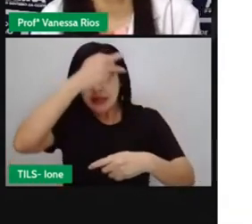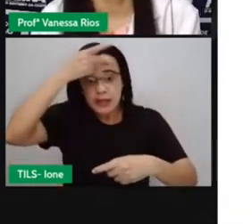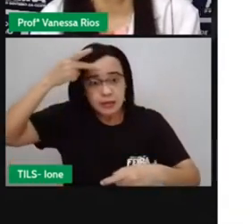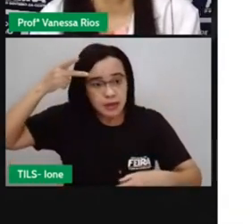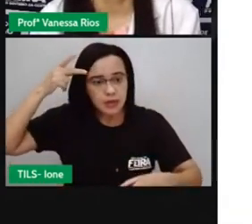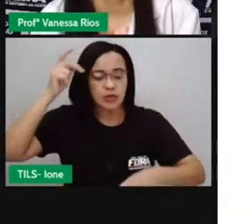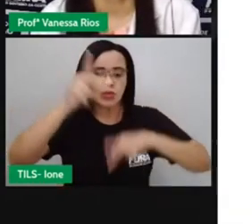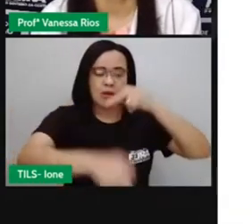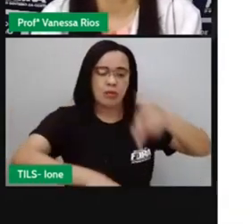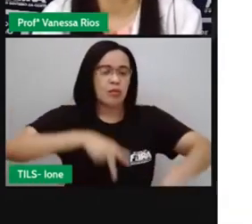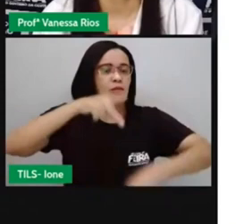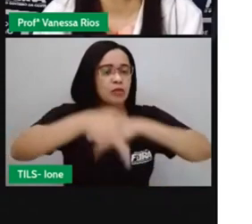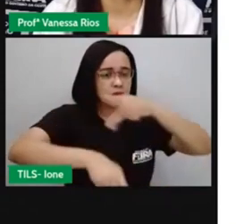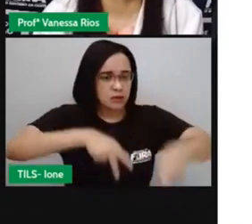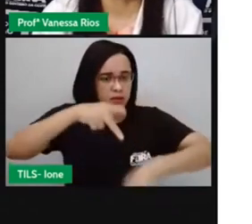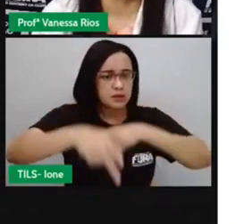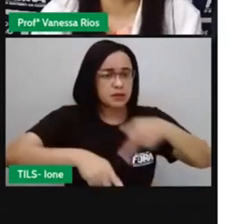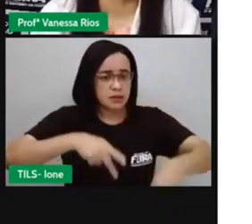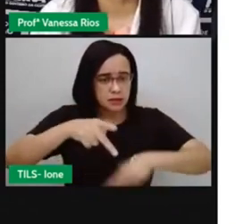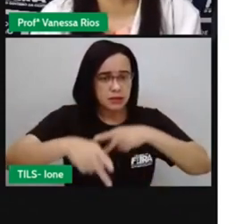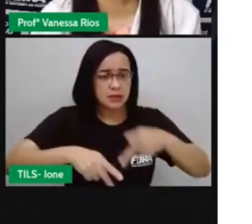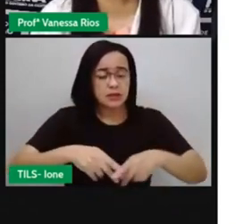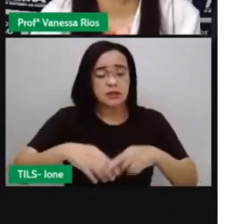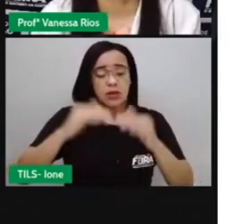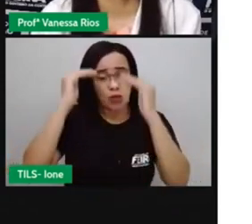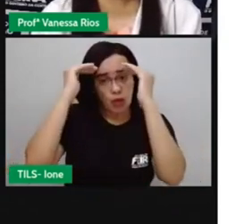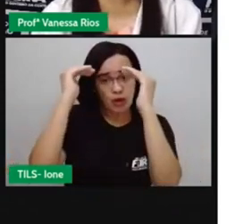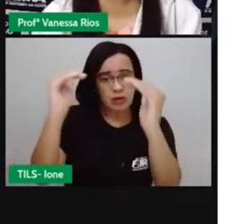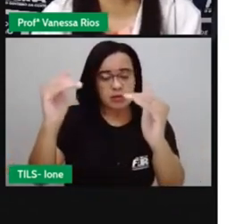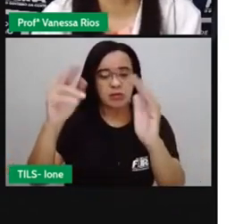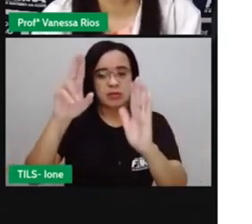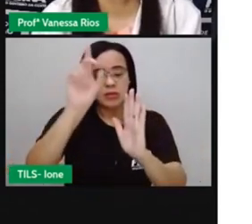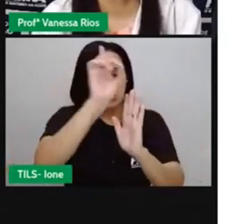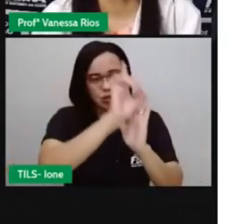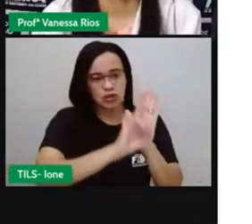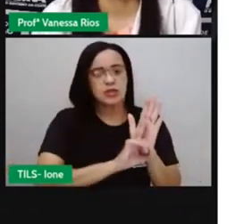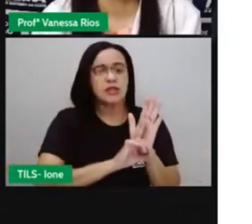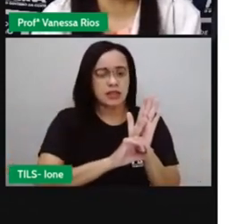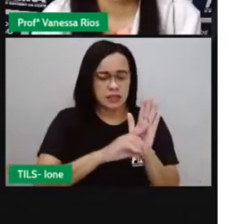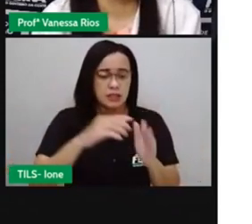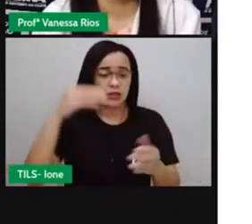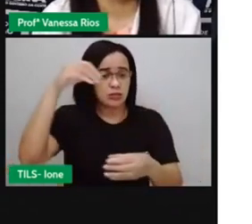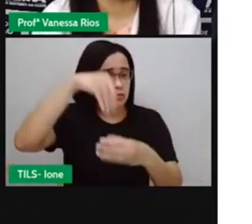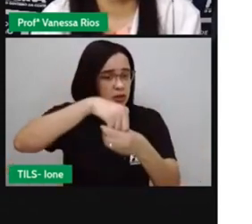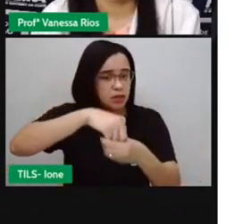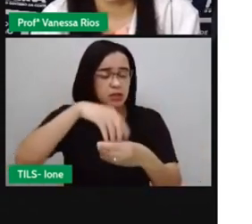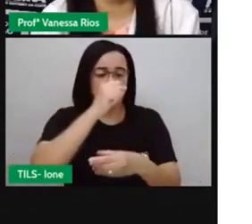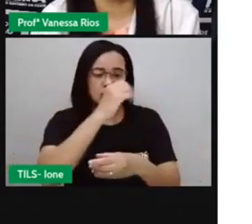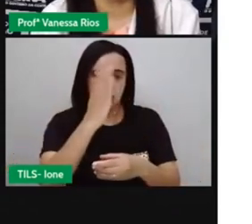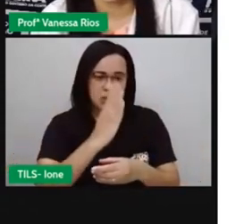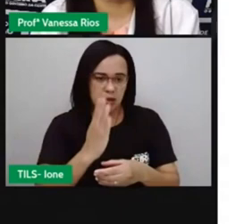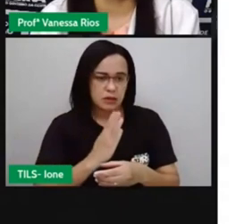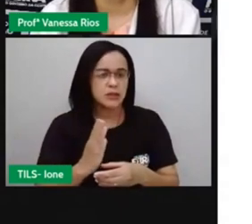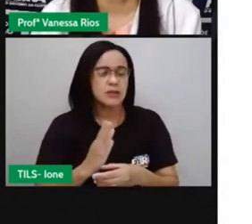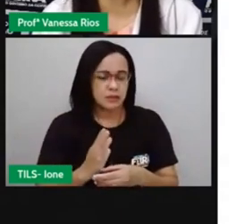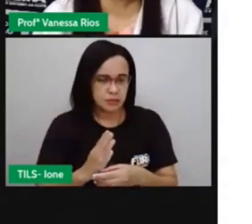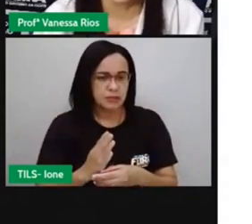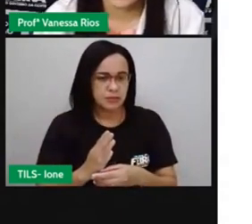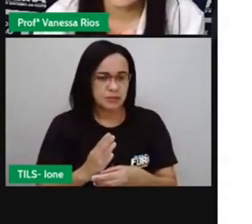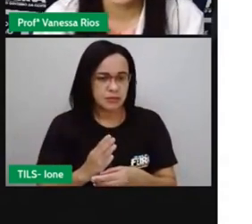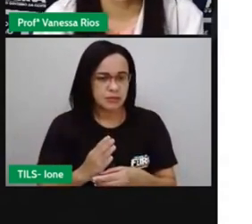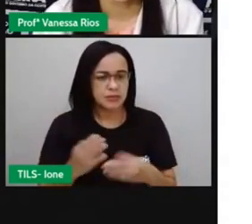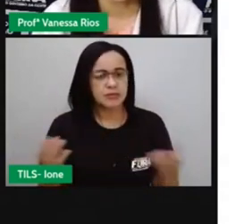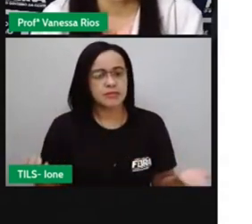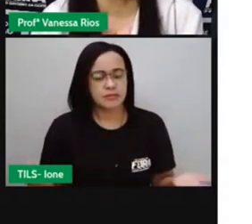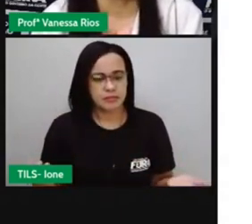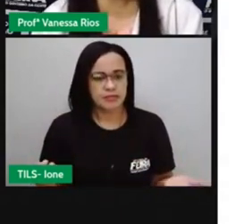respeito dos direitos das pessoas que moram aí no país. E aí isso acontece através do